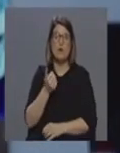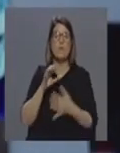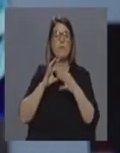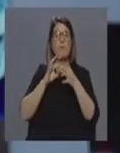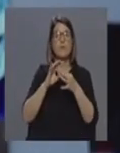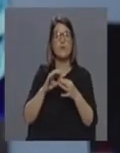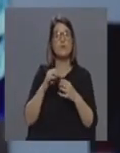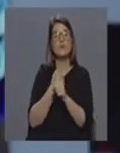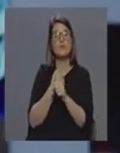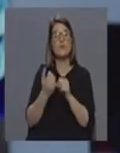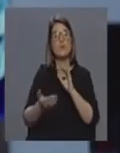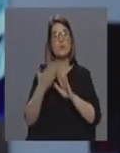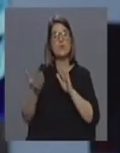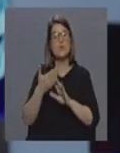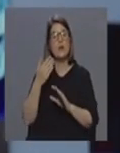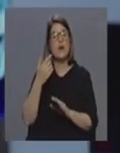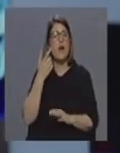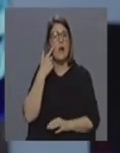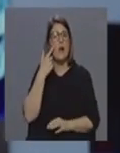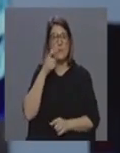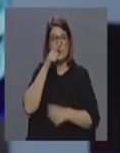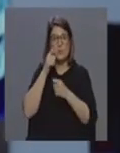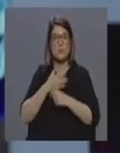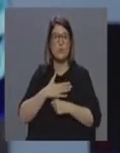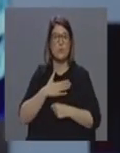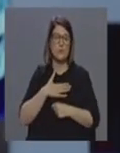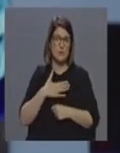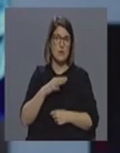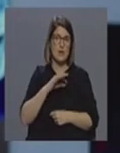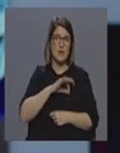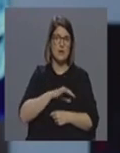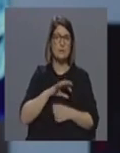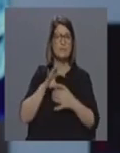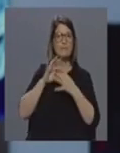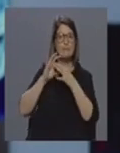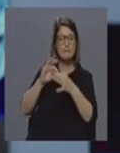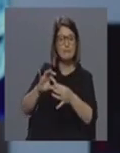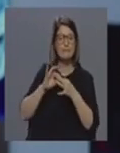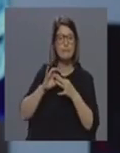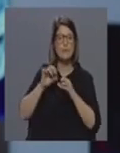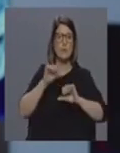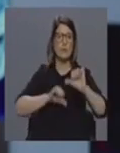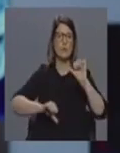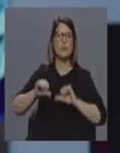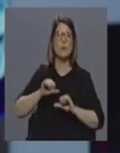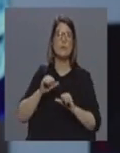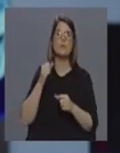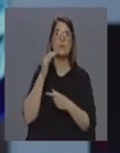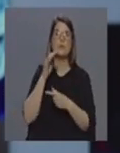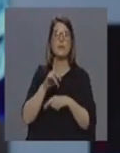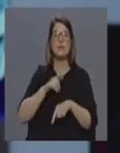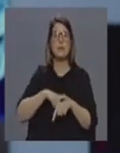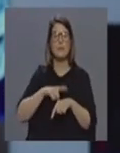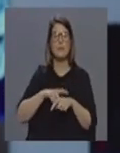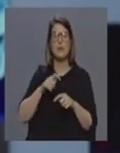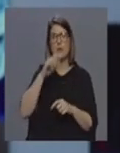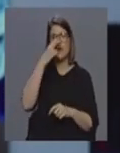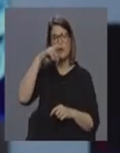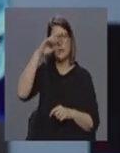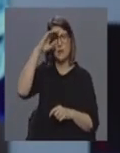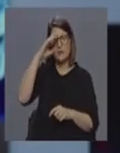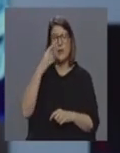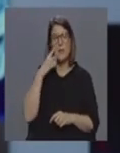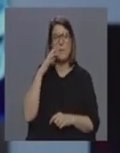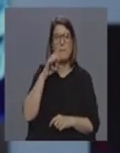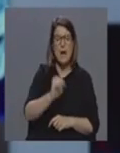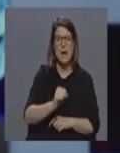serviço de urgência para que entanto os profissionais estejam aqui sincronizados também com o laboratório no sentido por exemplo na altura da época gripal sinais ou sintomas de